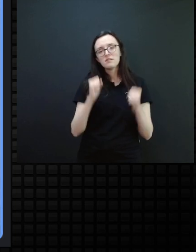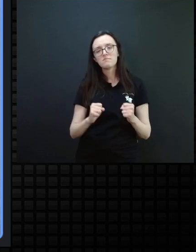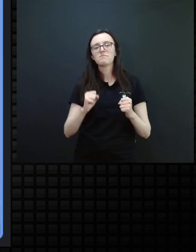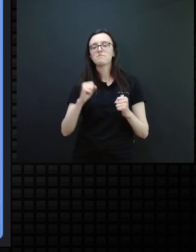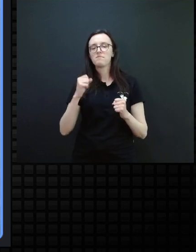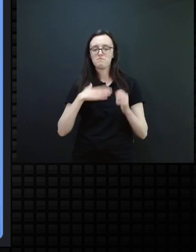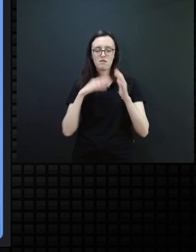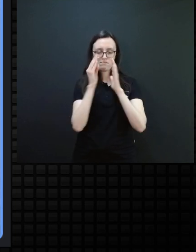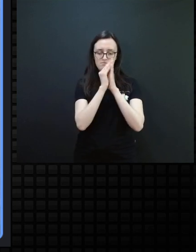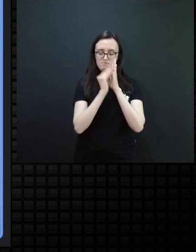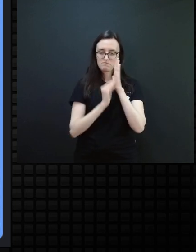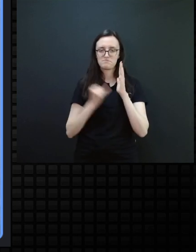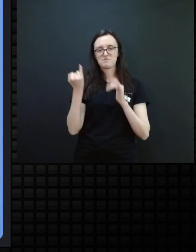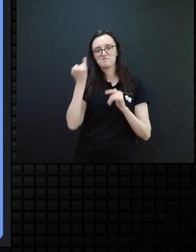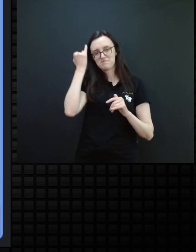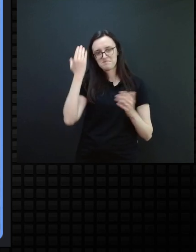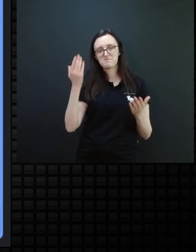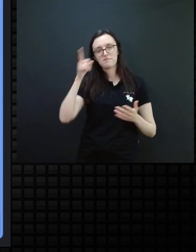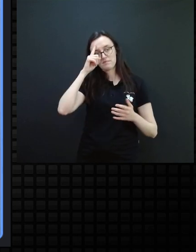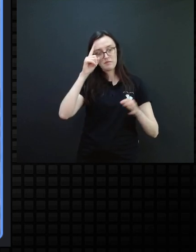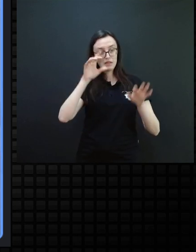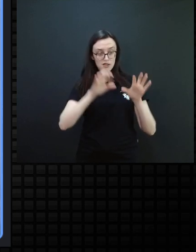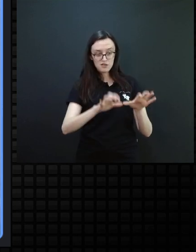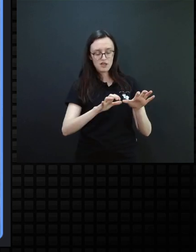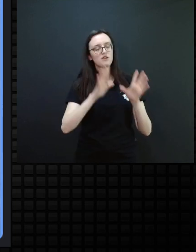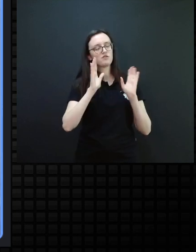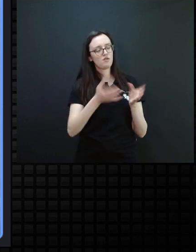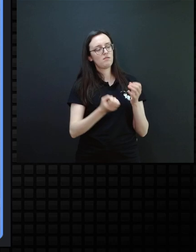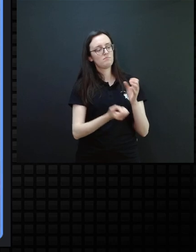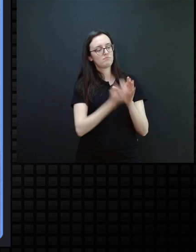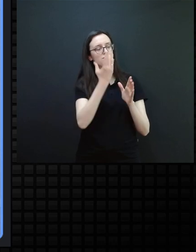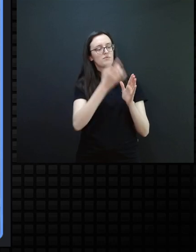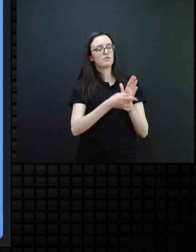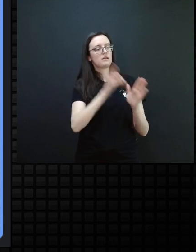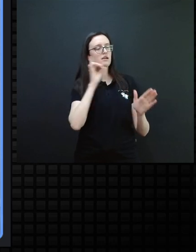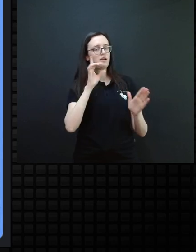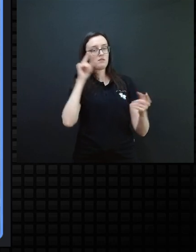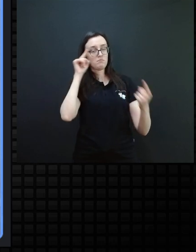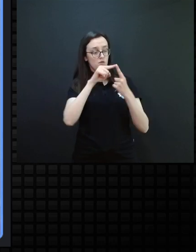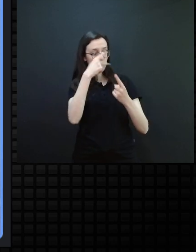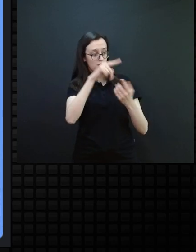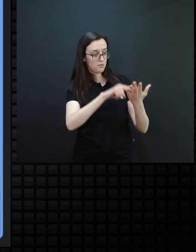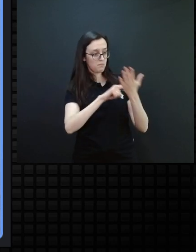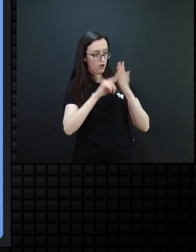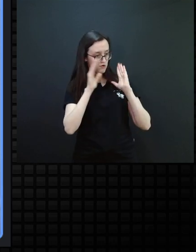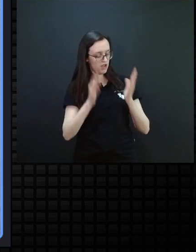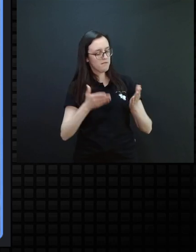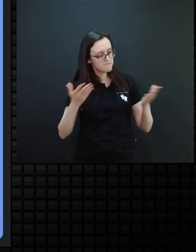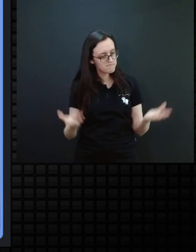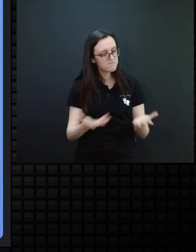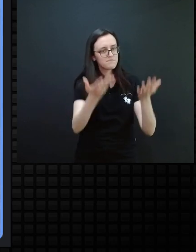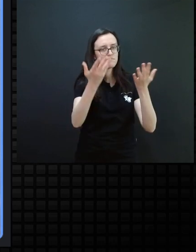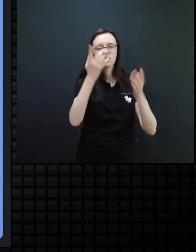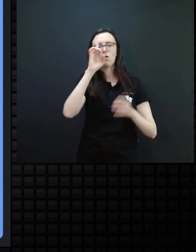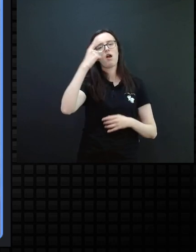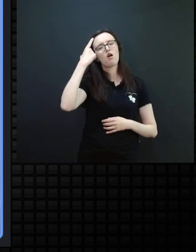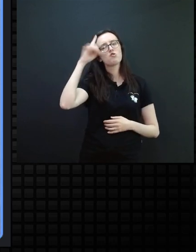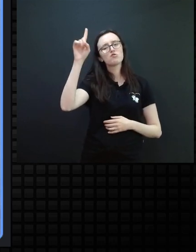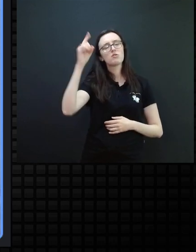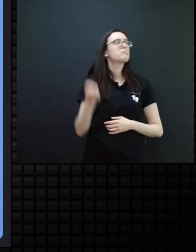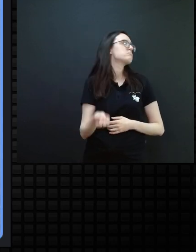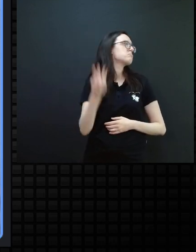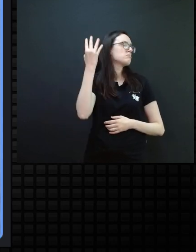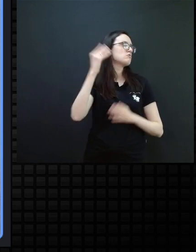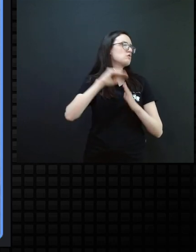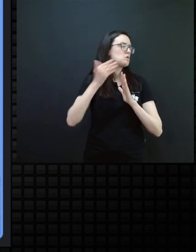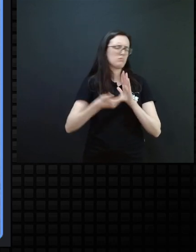anotações. E tal dia, ele já emitiu uma intenção. não é um dia lá do nada, ele